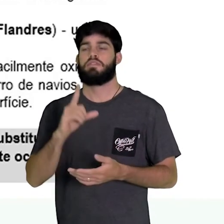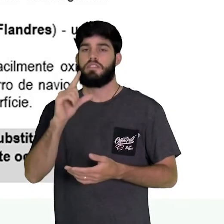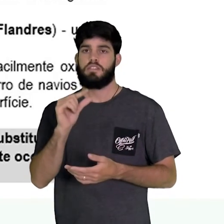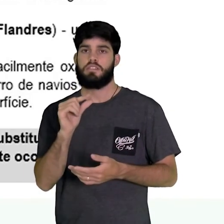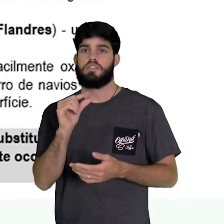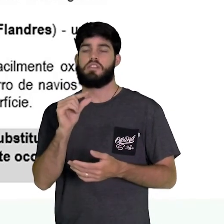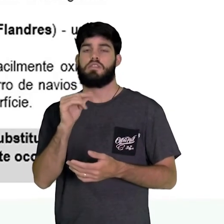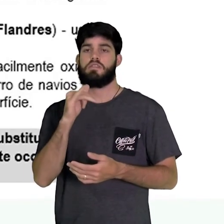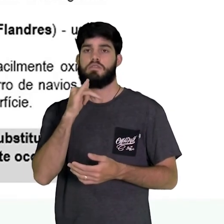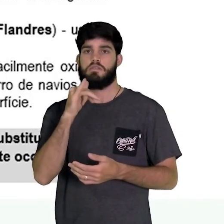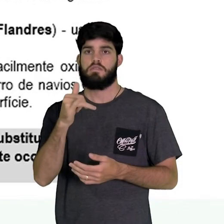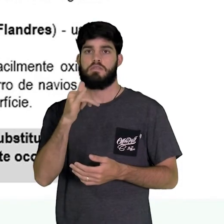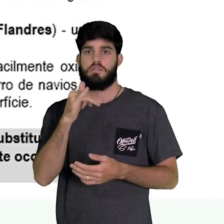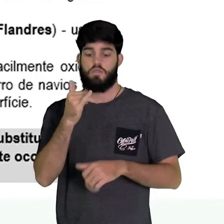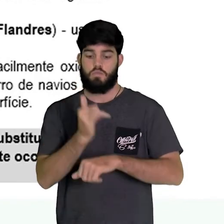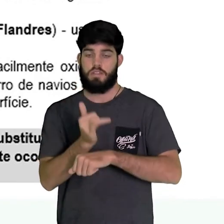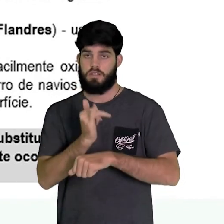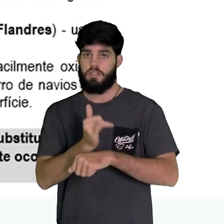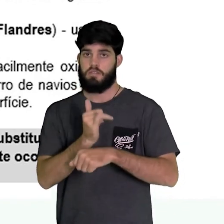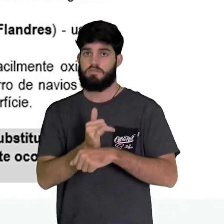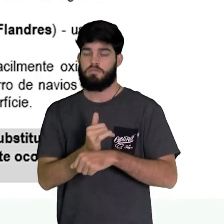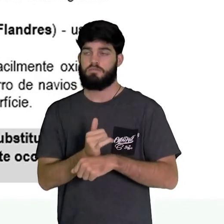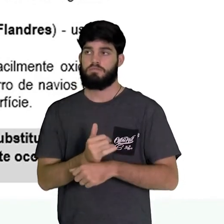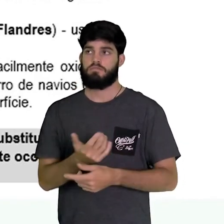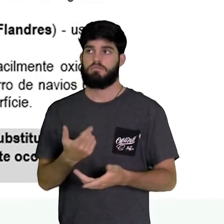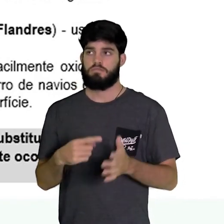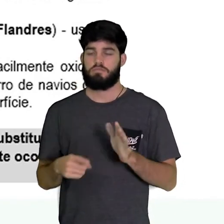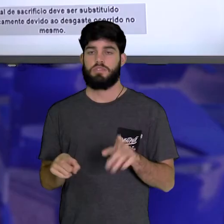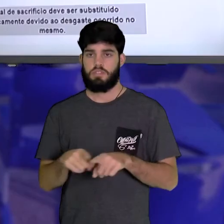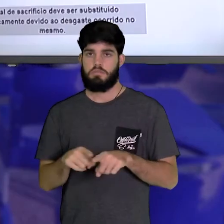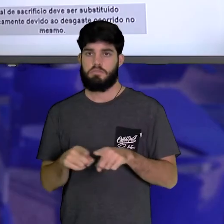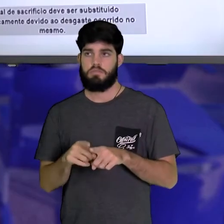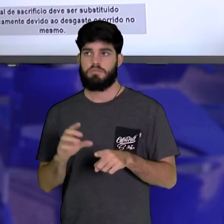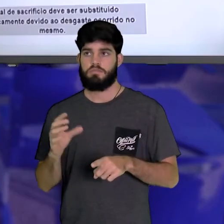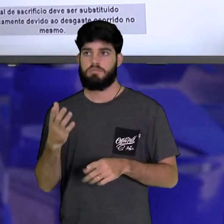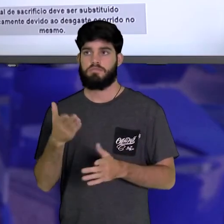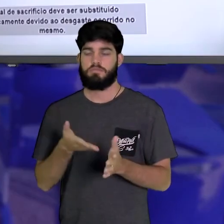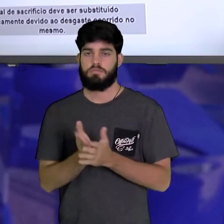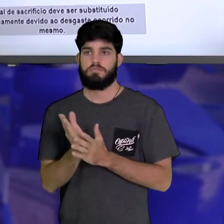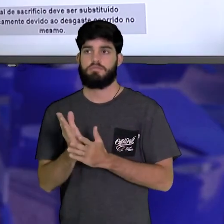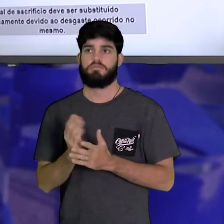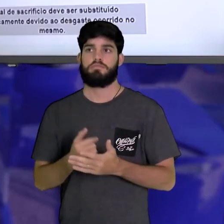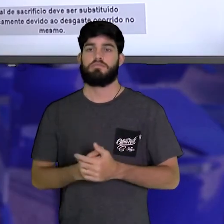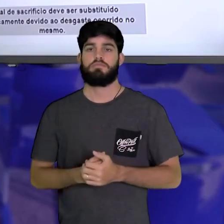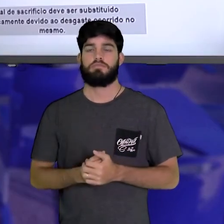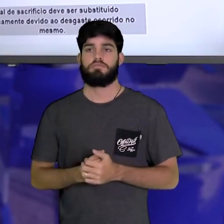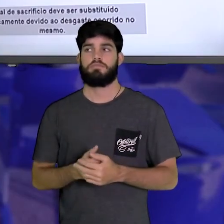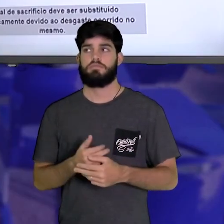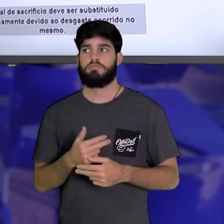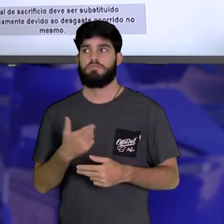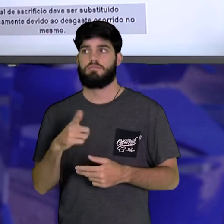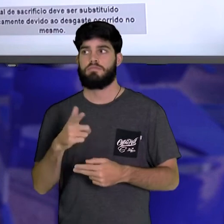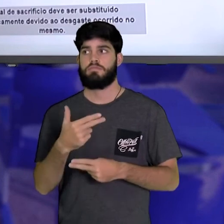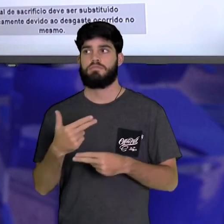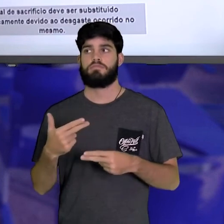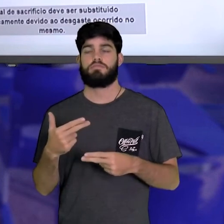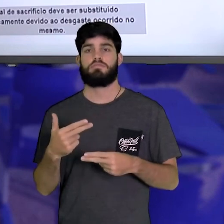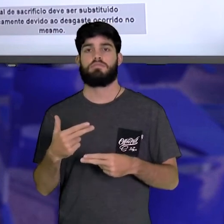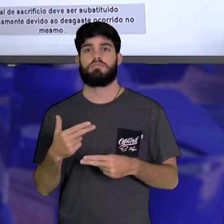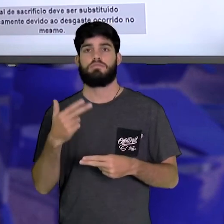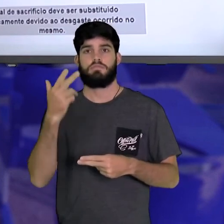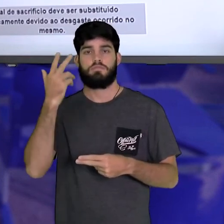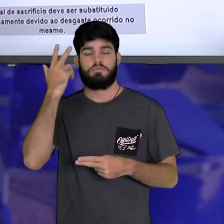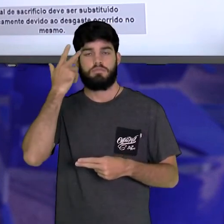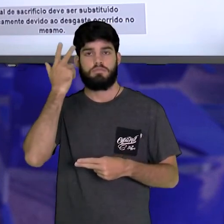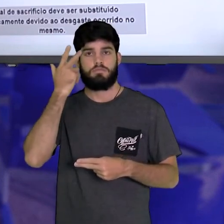metais se dá em virtude da reação de óxido em redução entre esses e outros agentes naturais como o oxigênio presente no